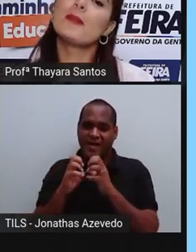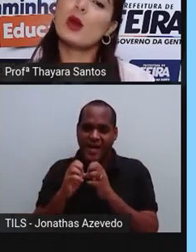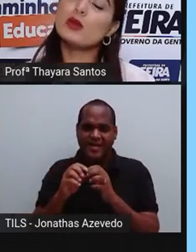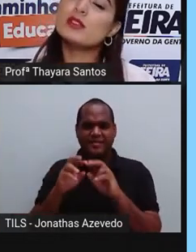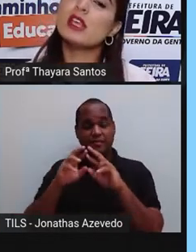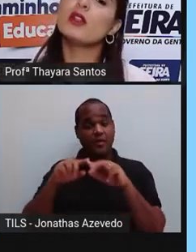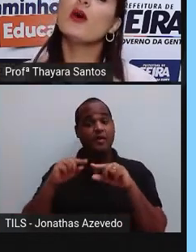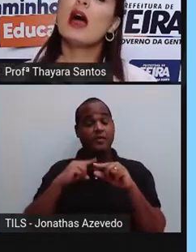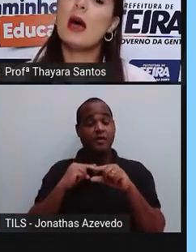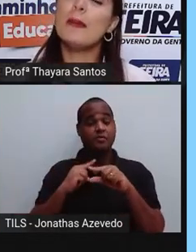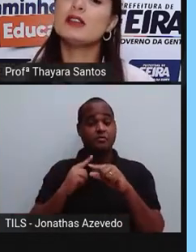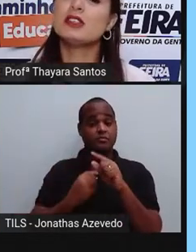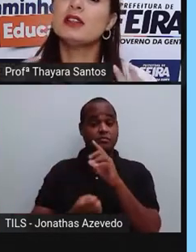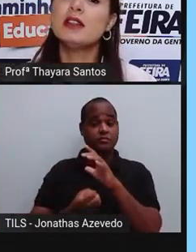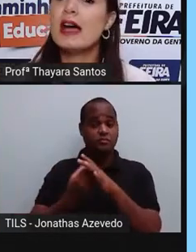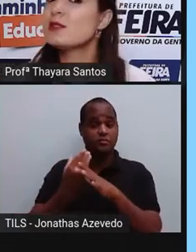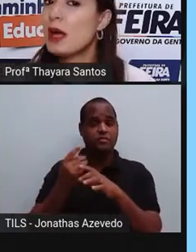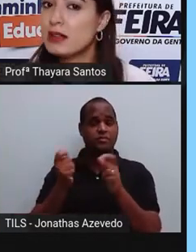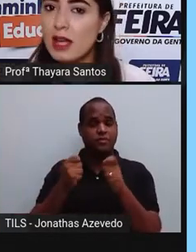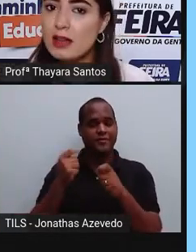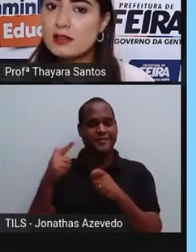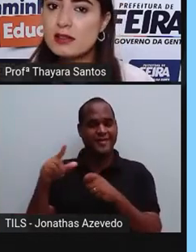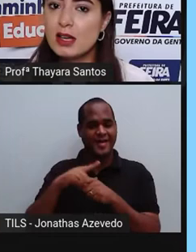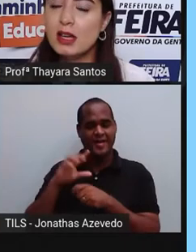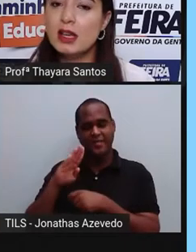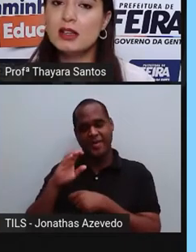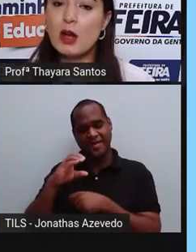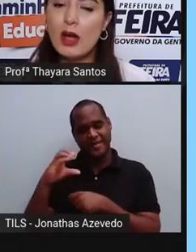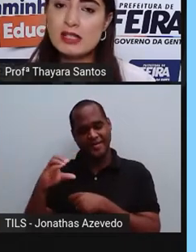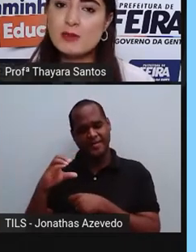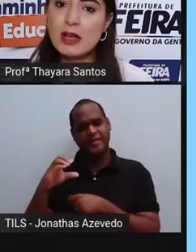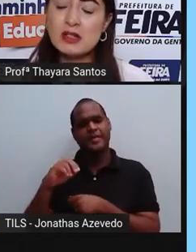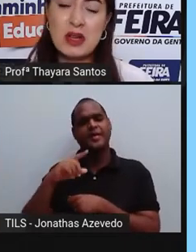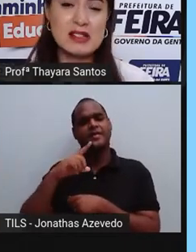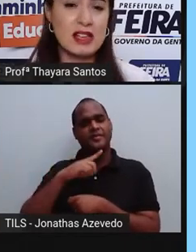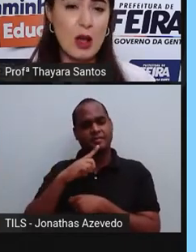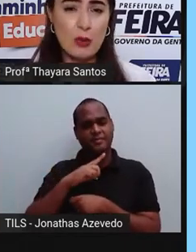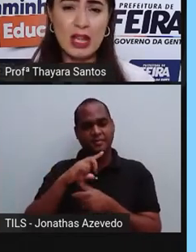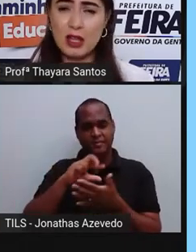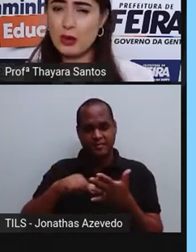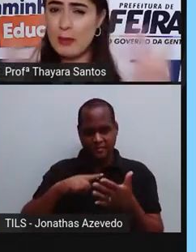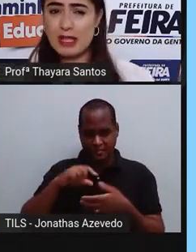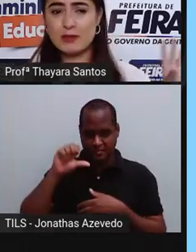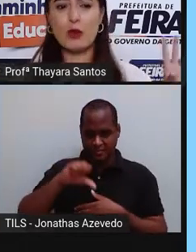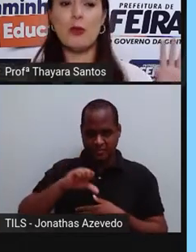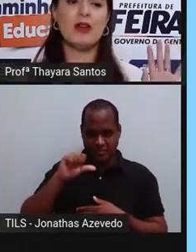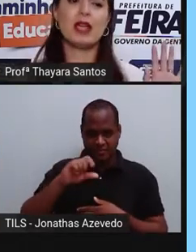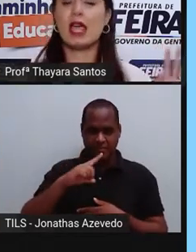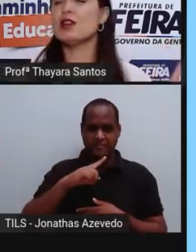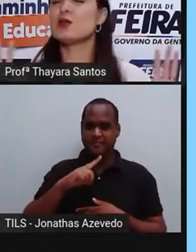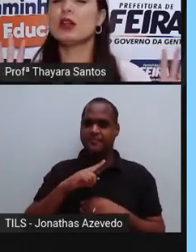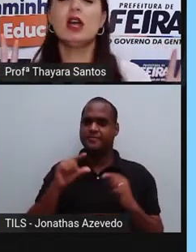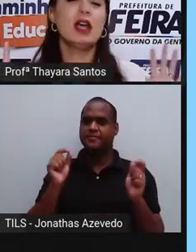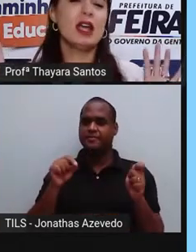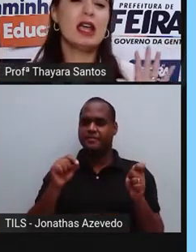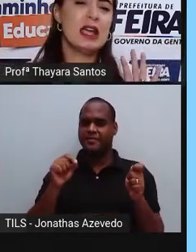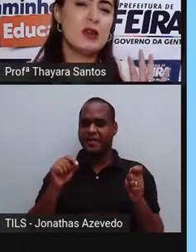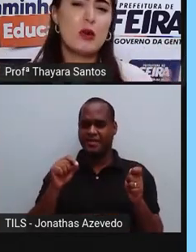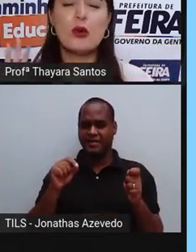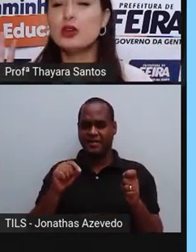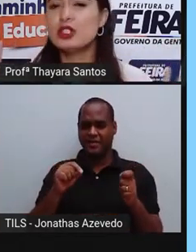é produzido a partir das bactérias. Então, isso quer dizer que é ruim, que nunca mais eu vou comer queijo,